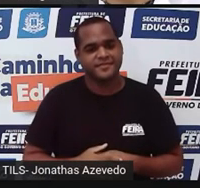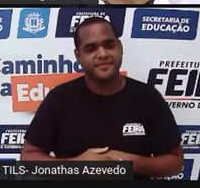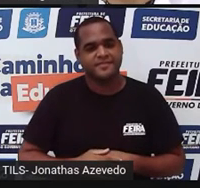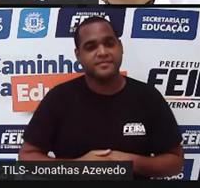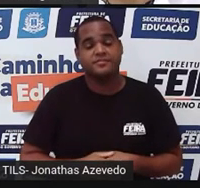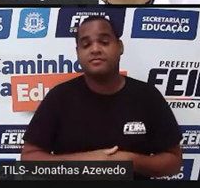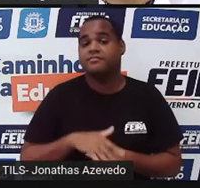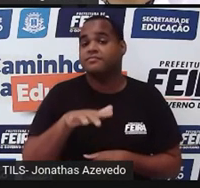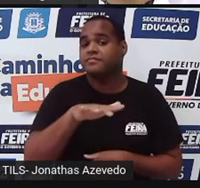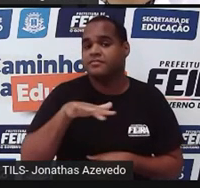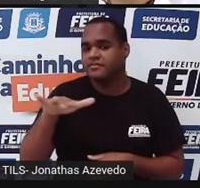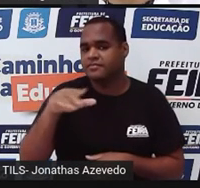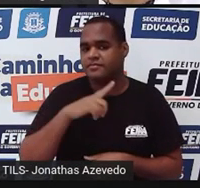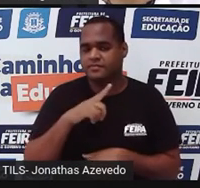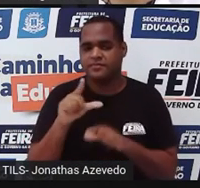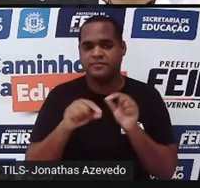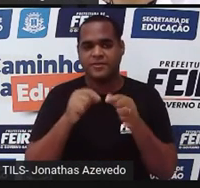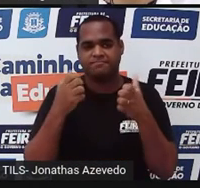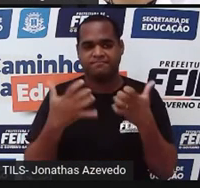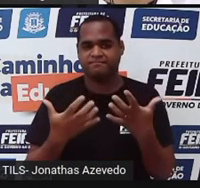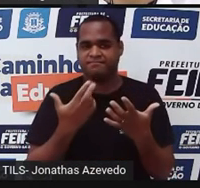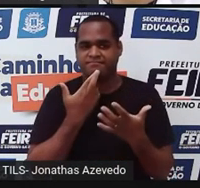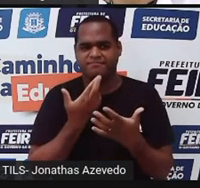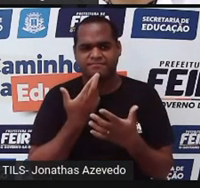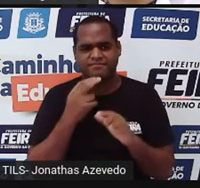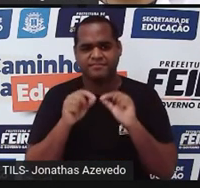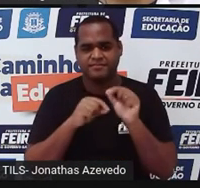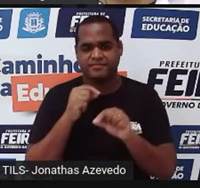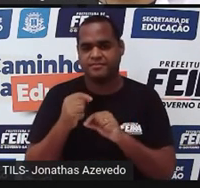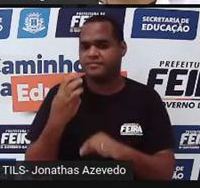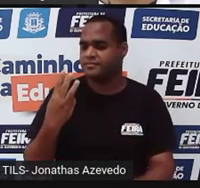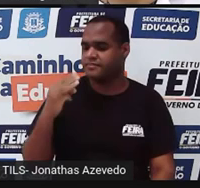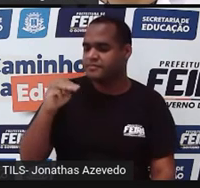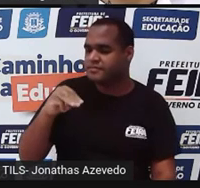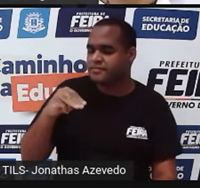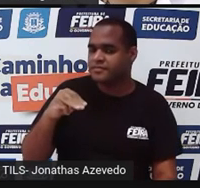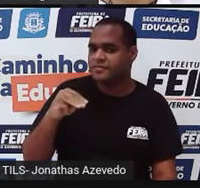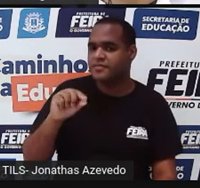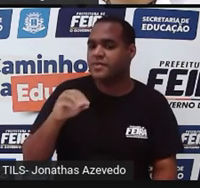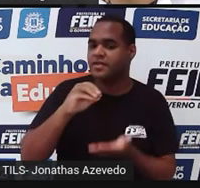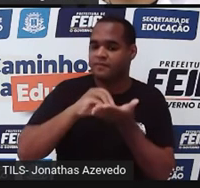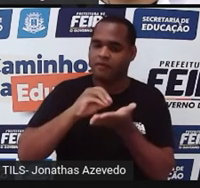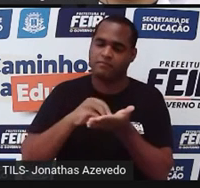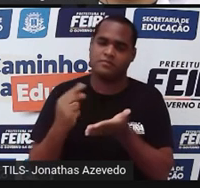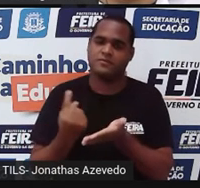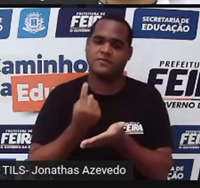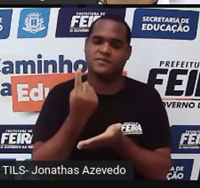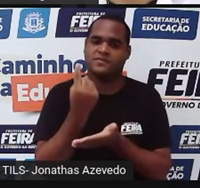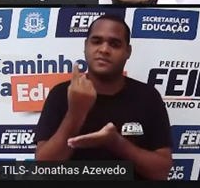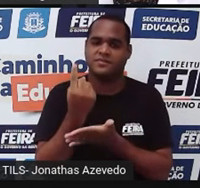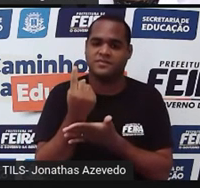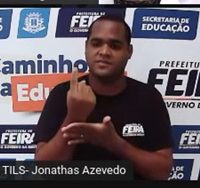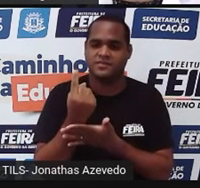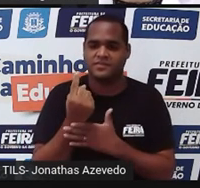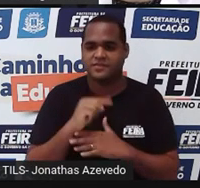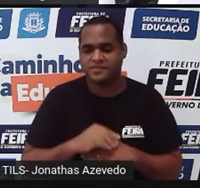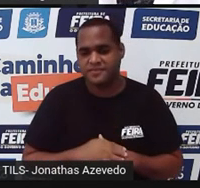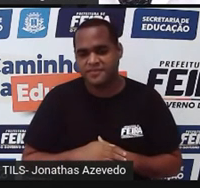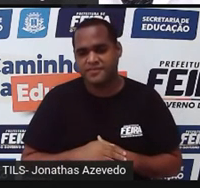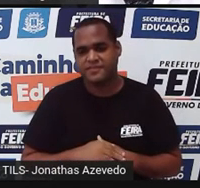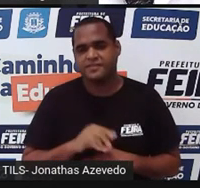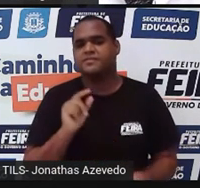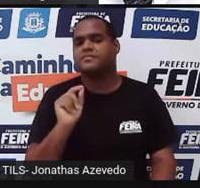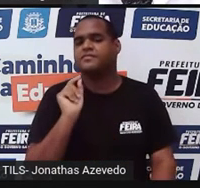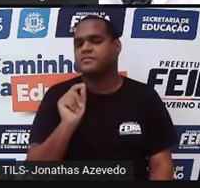E a área dele vai ser o seguinte, a gente tem um comprimento dele que é três metros, falta a altura. Só que